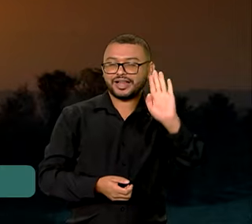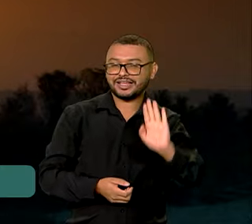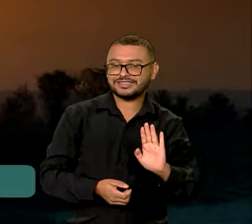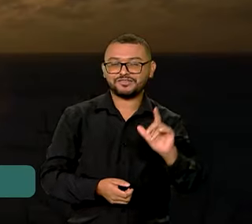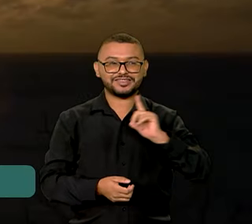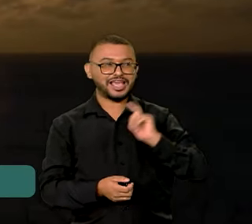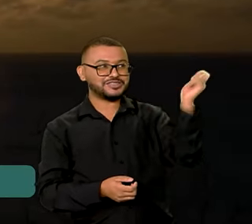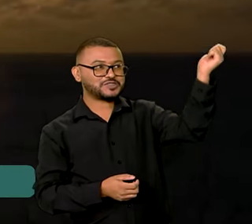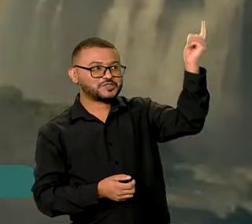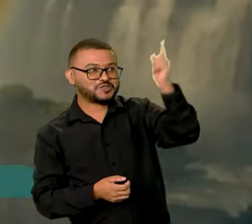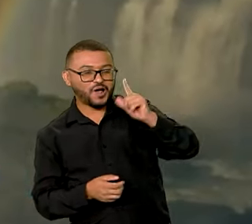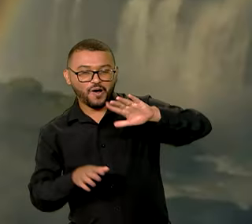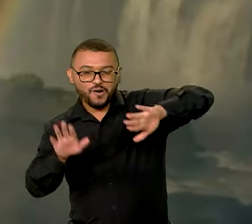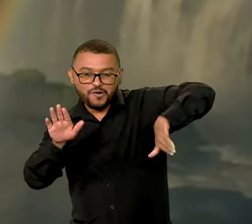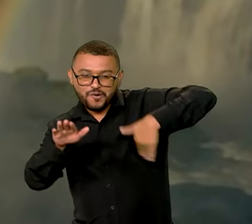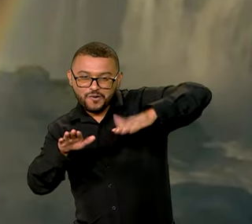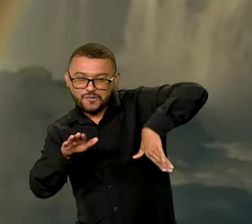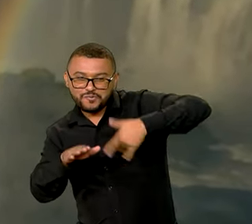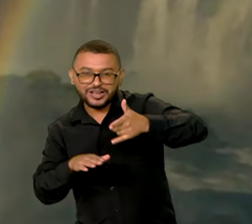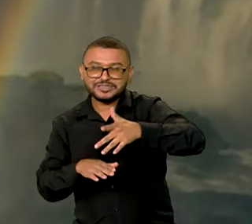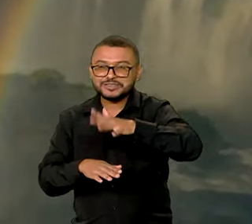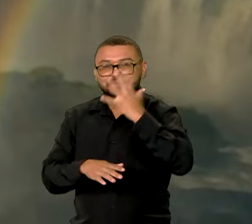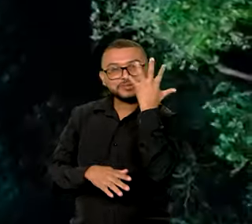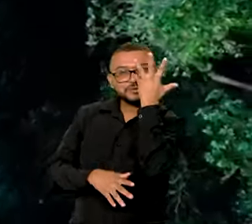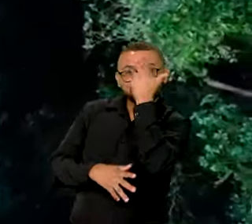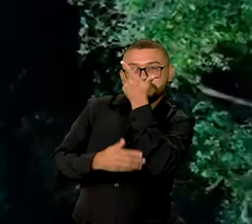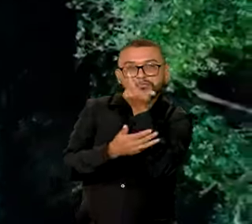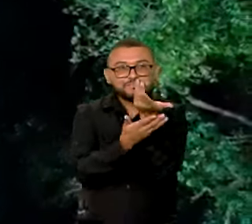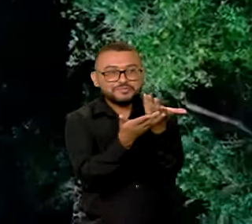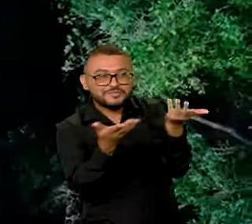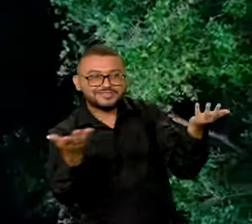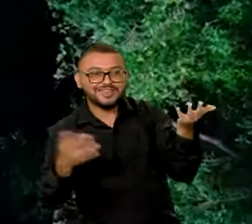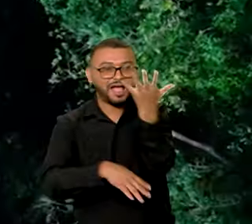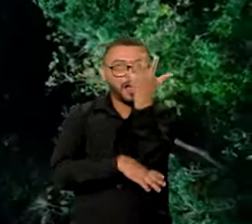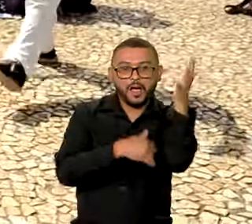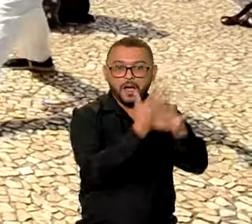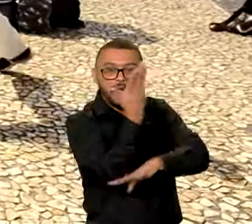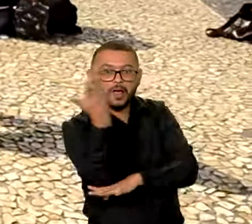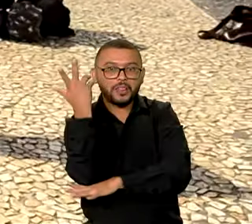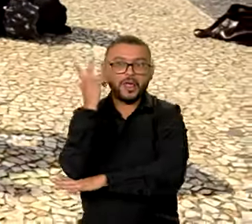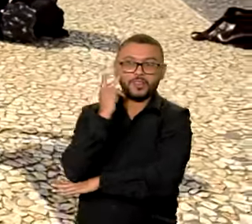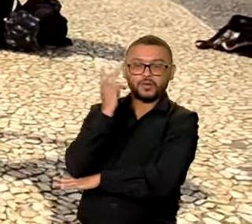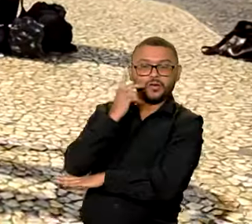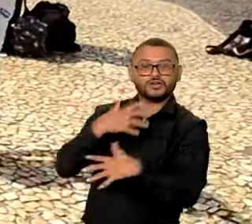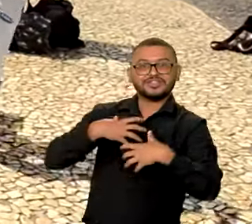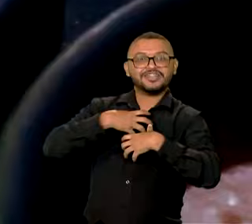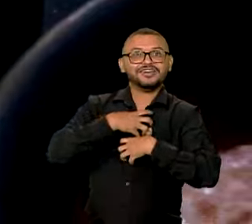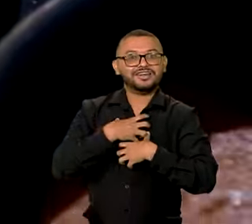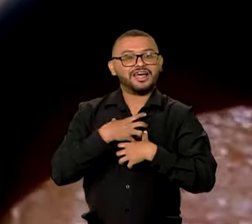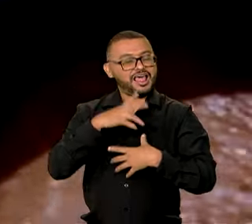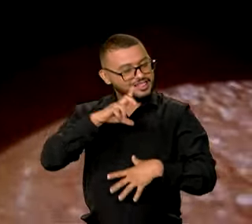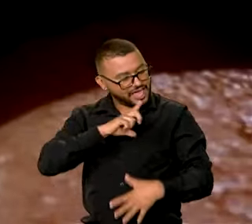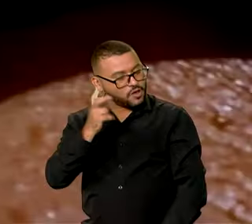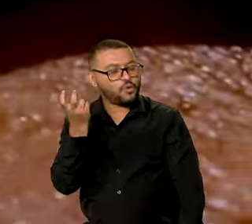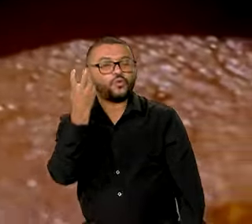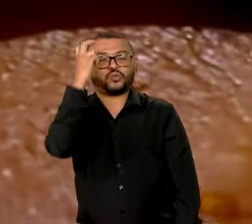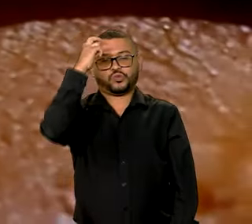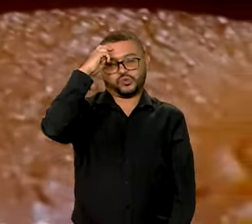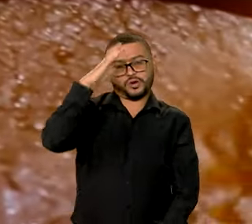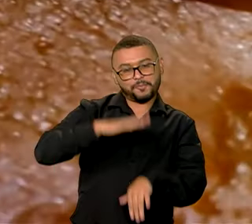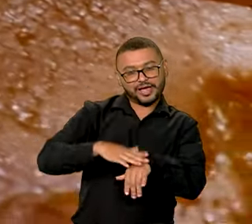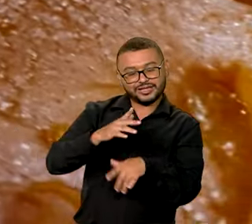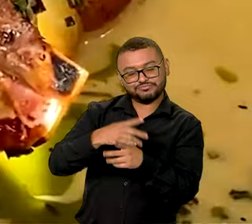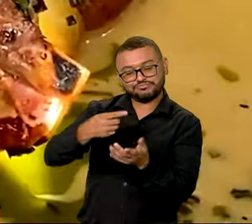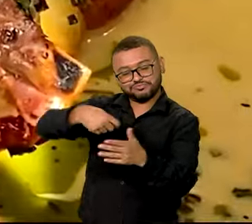sol, praias, belezas naturais de tirar o fôlego. Tem muita cultura e é rico em